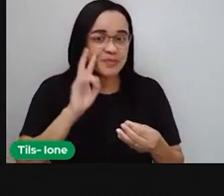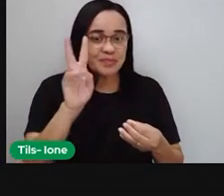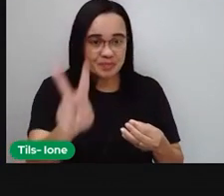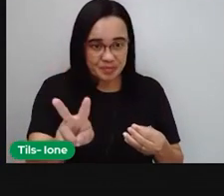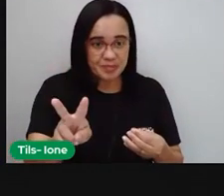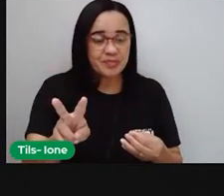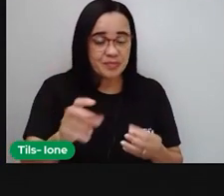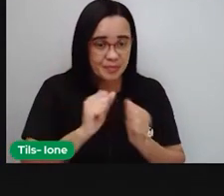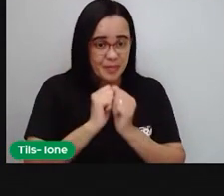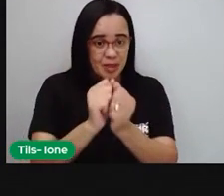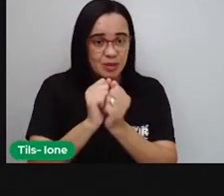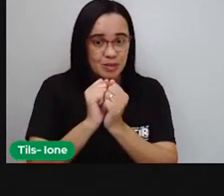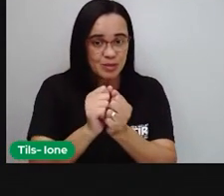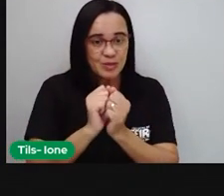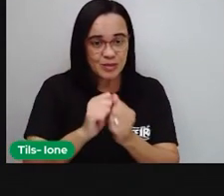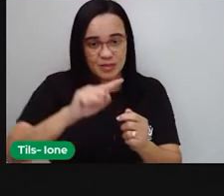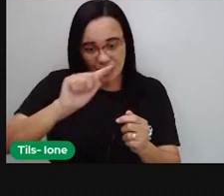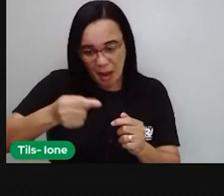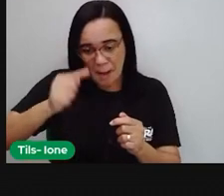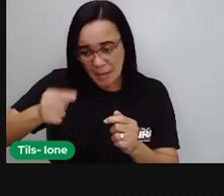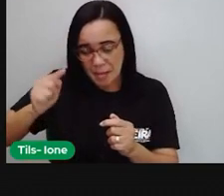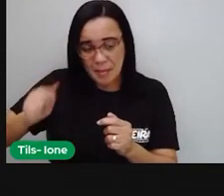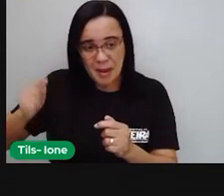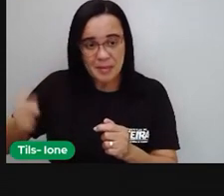acompanhados da vírgula decimal?